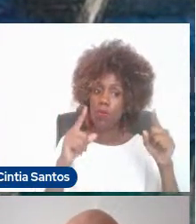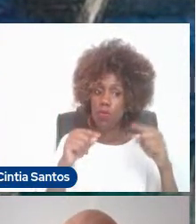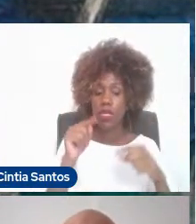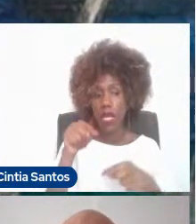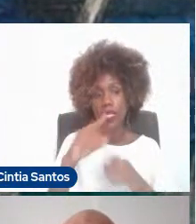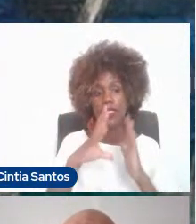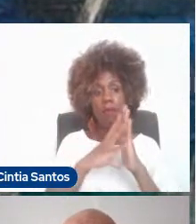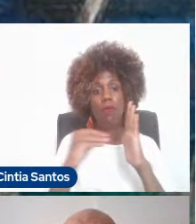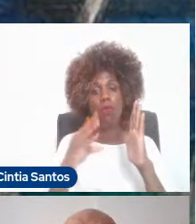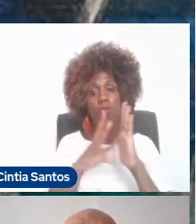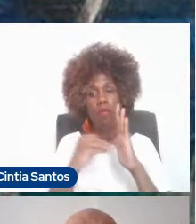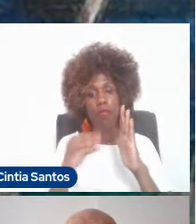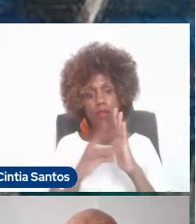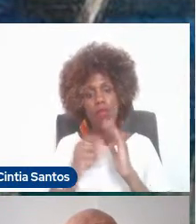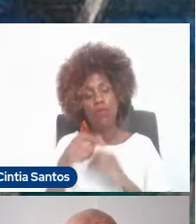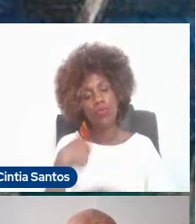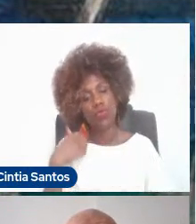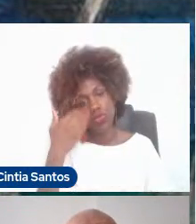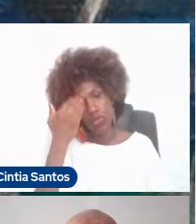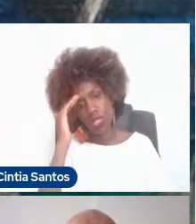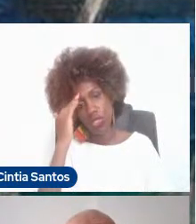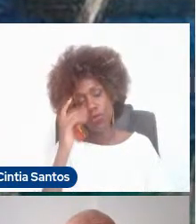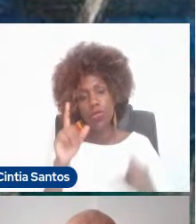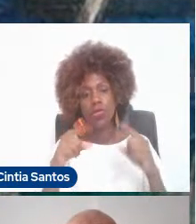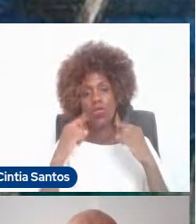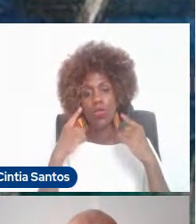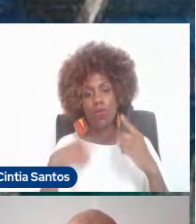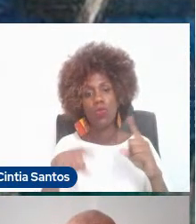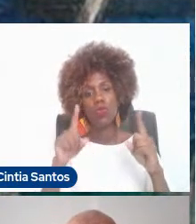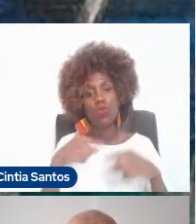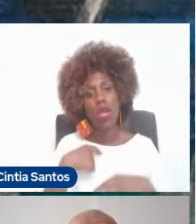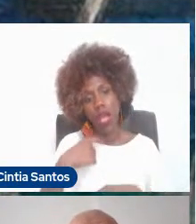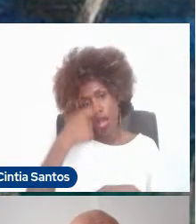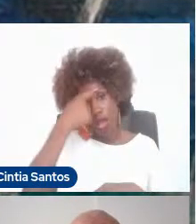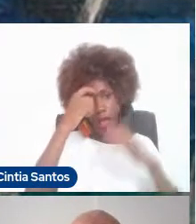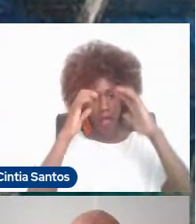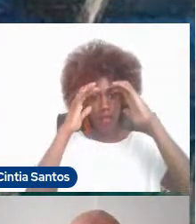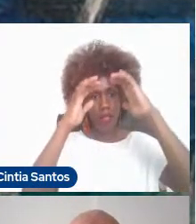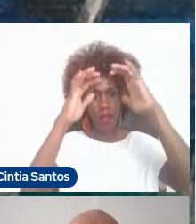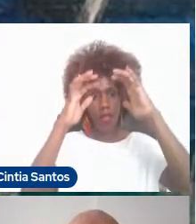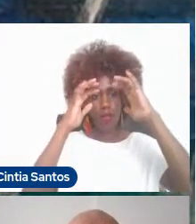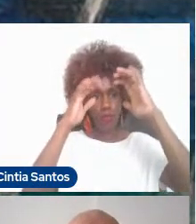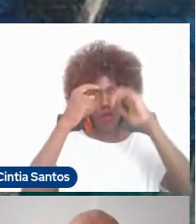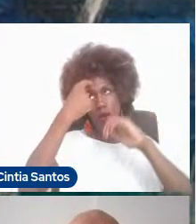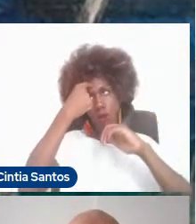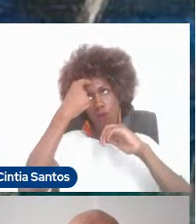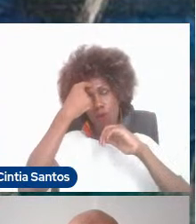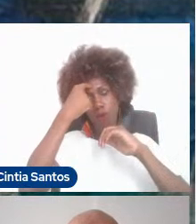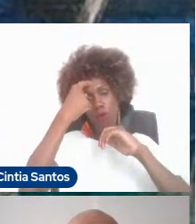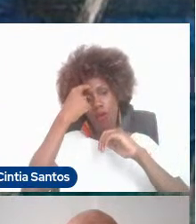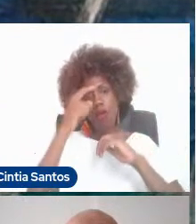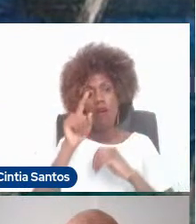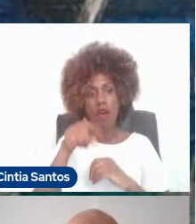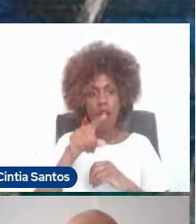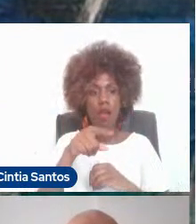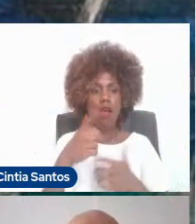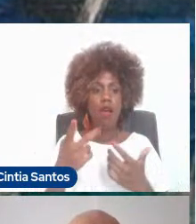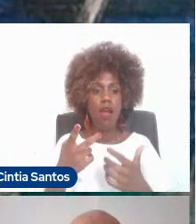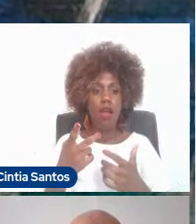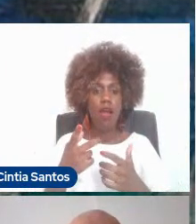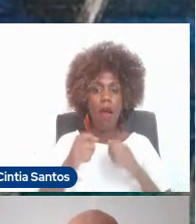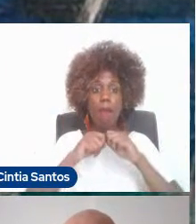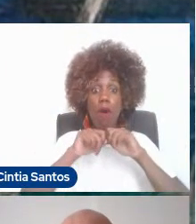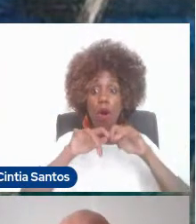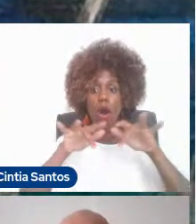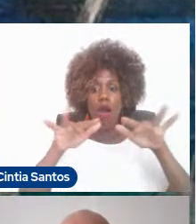de entendimento de música como algo intelectual e mental, ele vai, digamos assim, contaminar